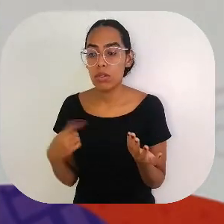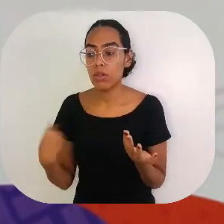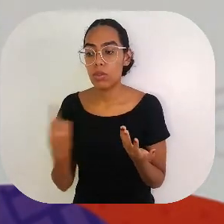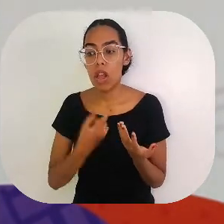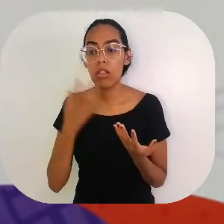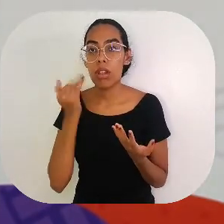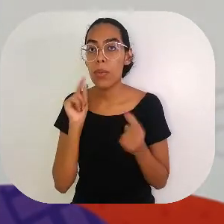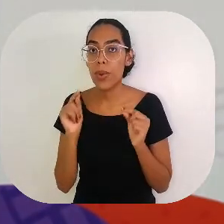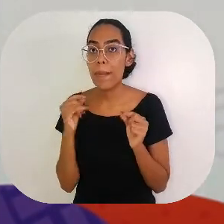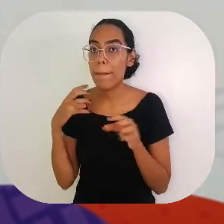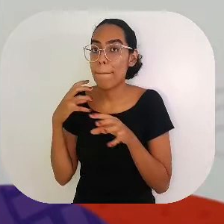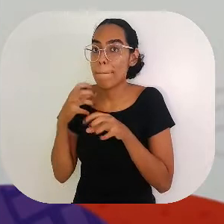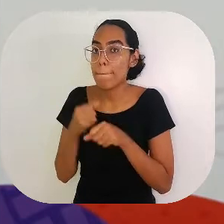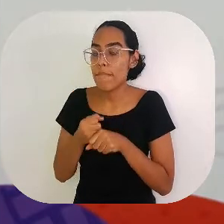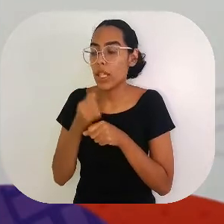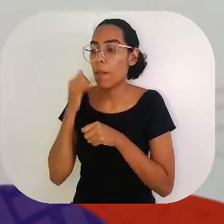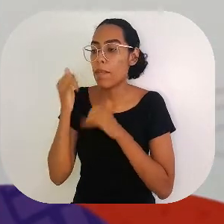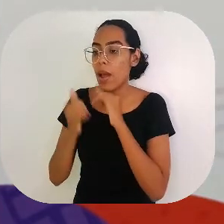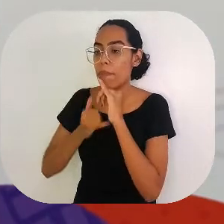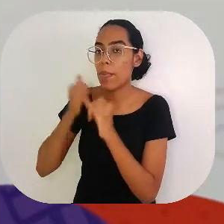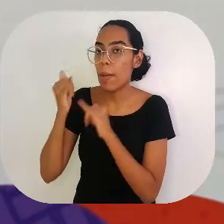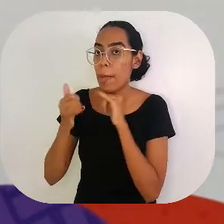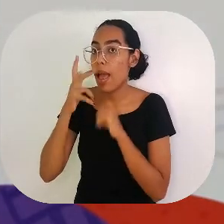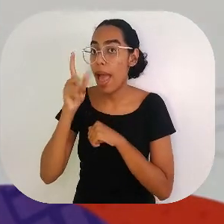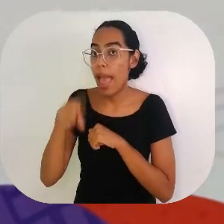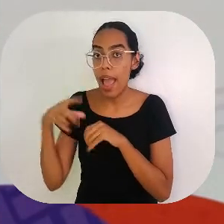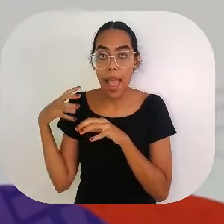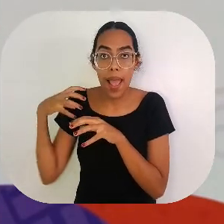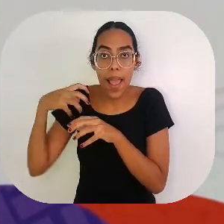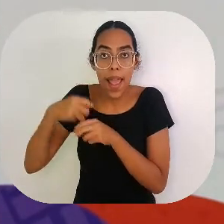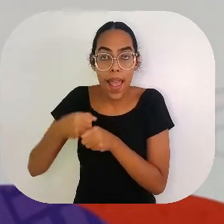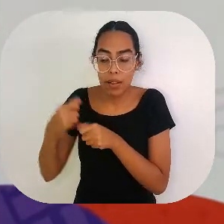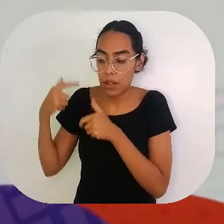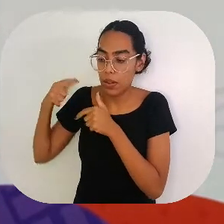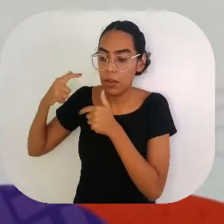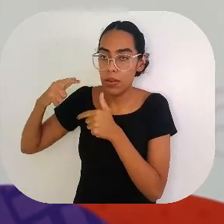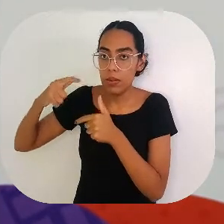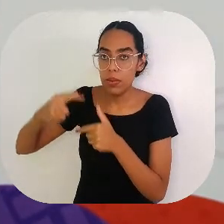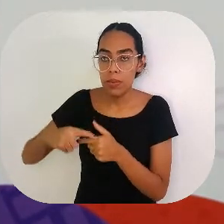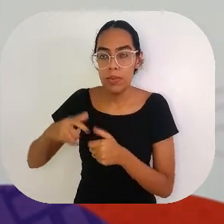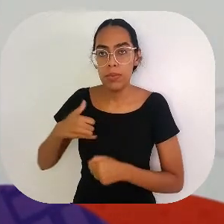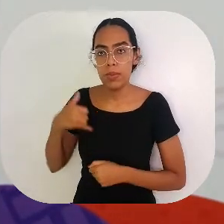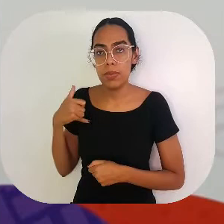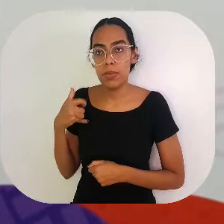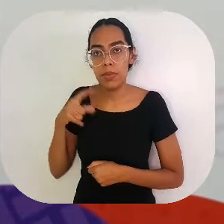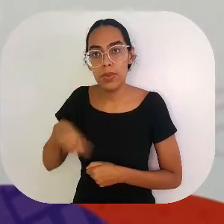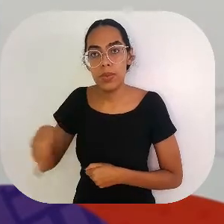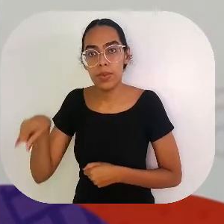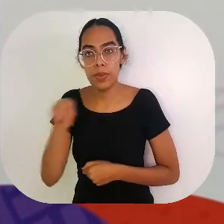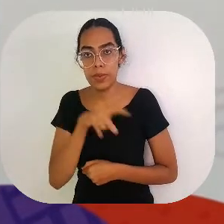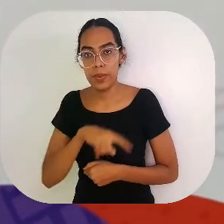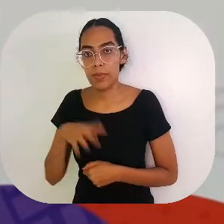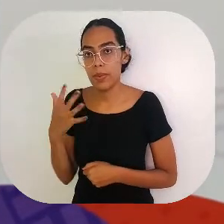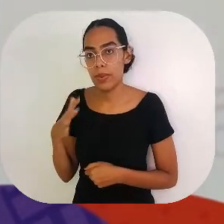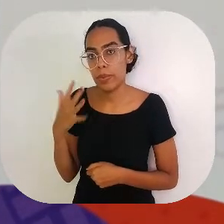de geração em geração. E quando eu tinha a idade de vocês, a minha mãe gostava